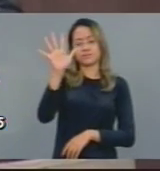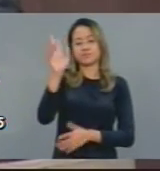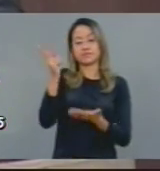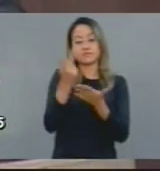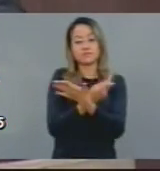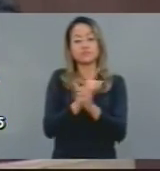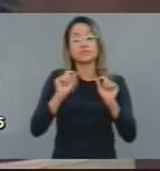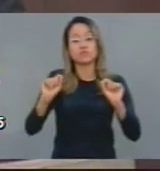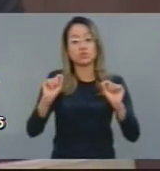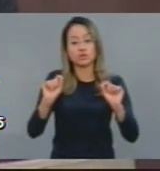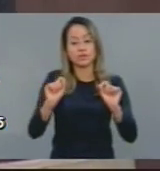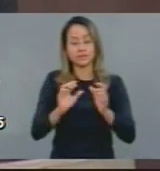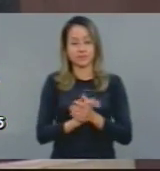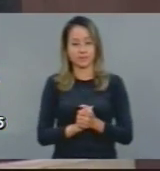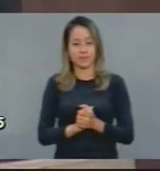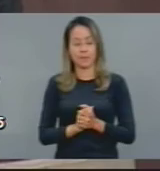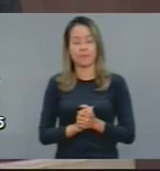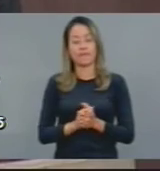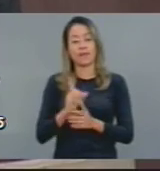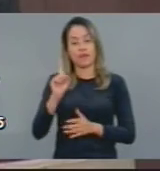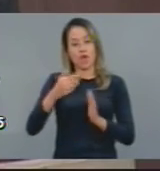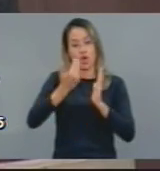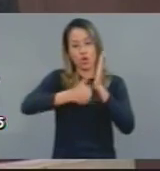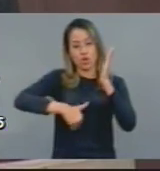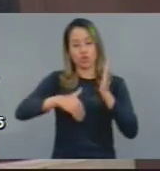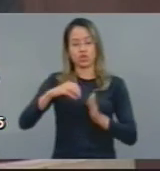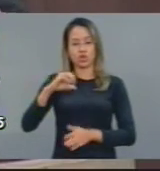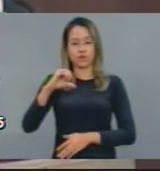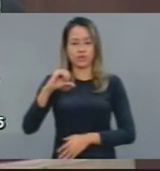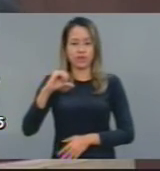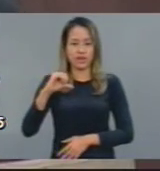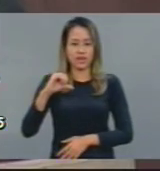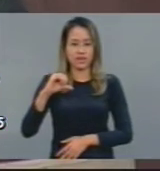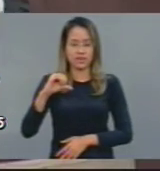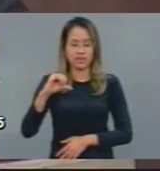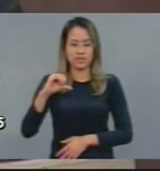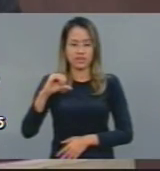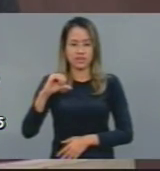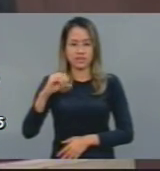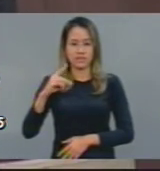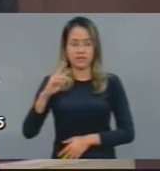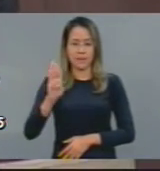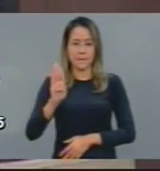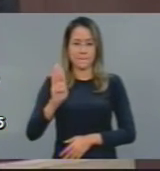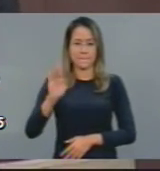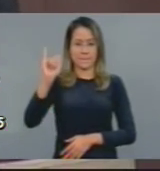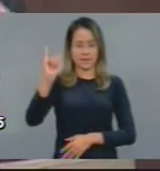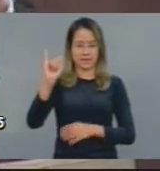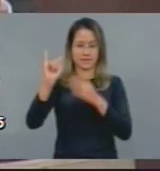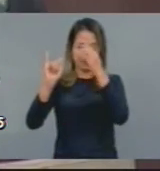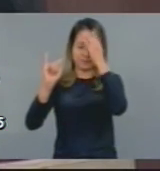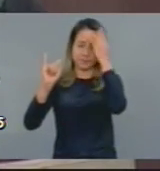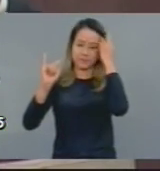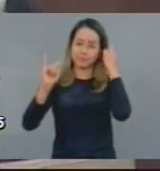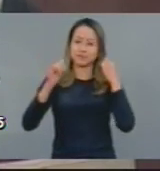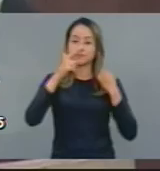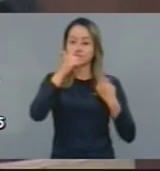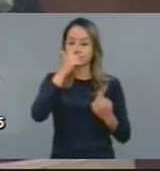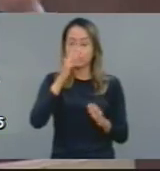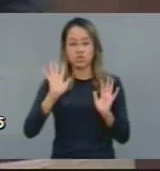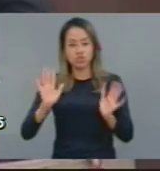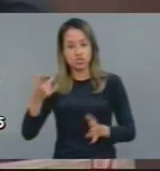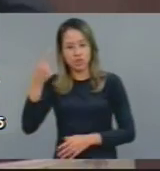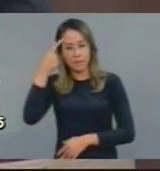Cortaram-se 9 bi do MEC. 17 bi do Ministério das Cidades. Imagine, 17